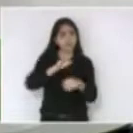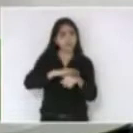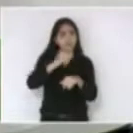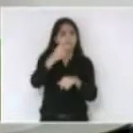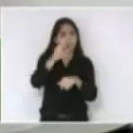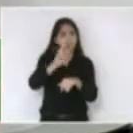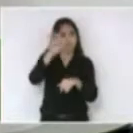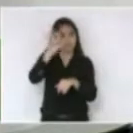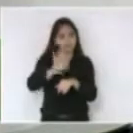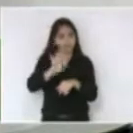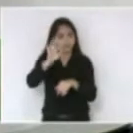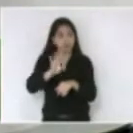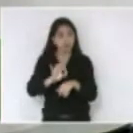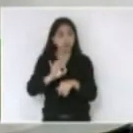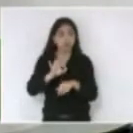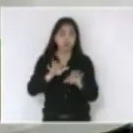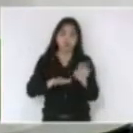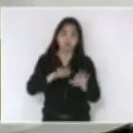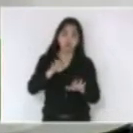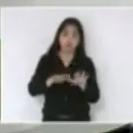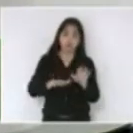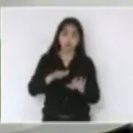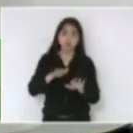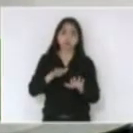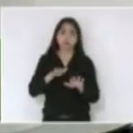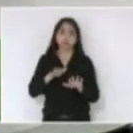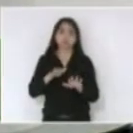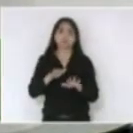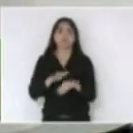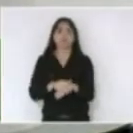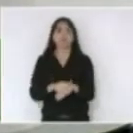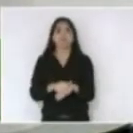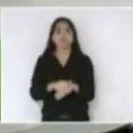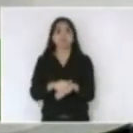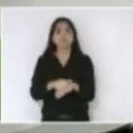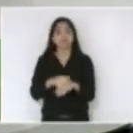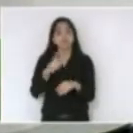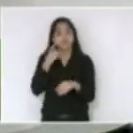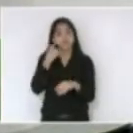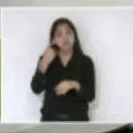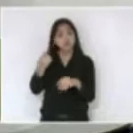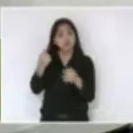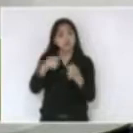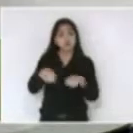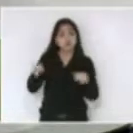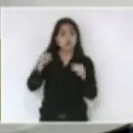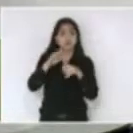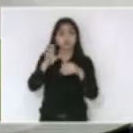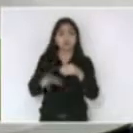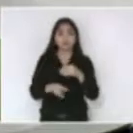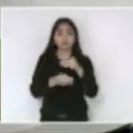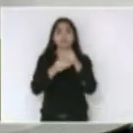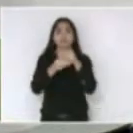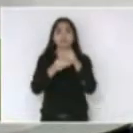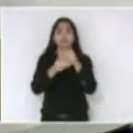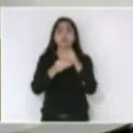% talvez mais que 20% no interior e nós convencemos que não era preciso fazermos uma emenda